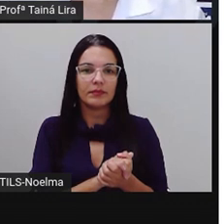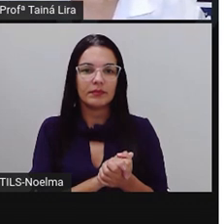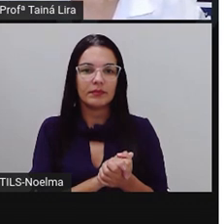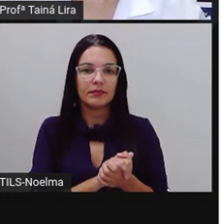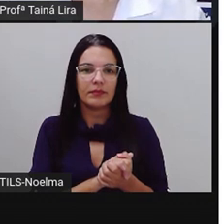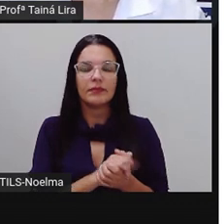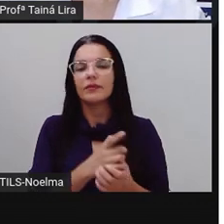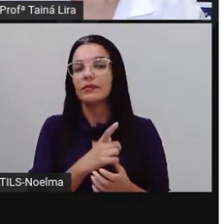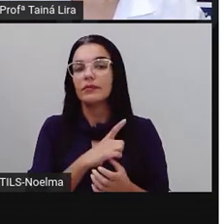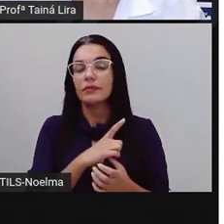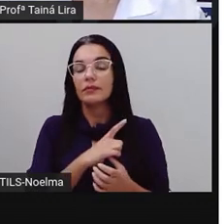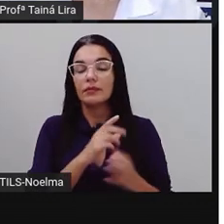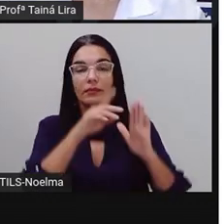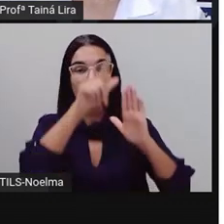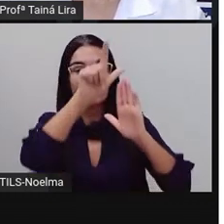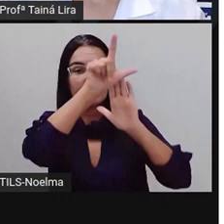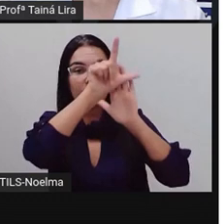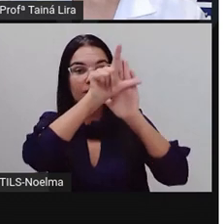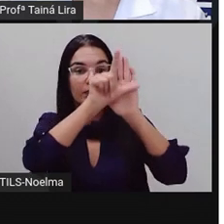Sururu.